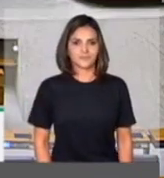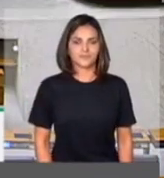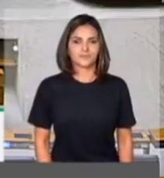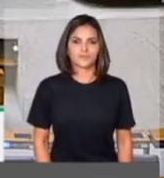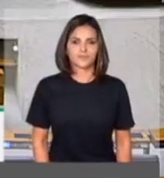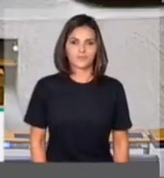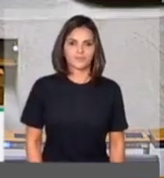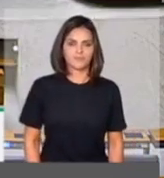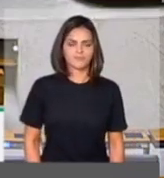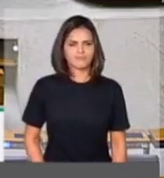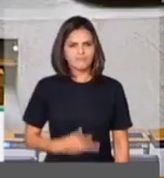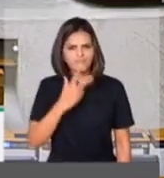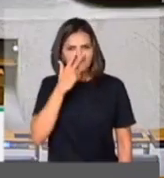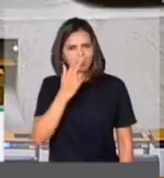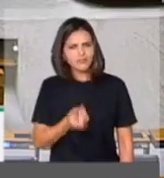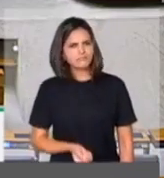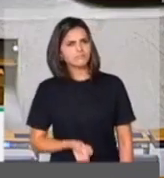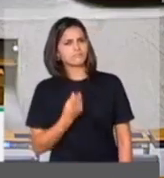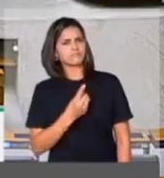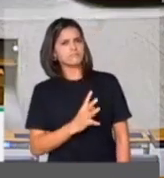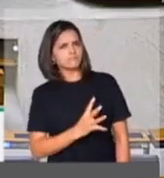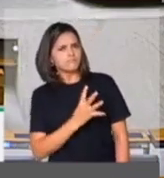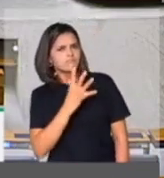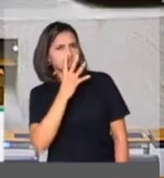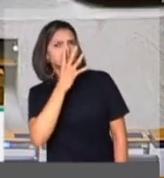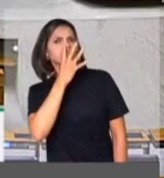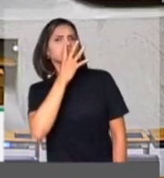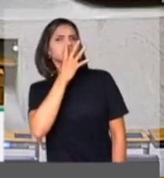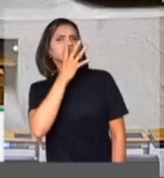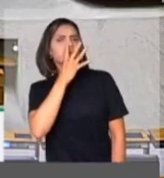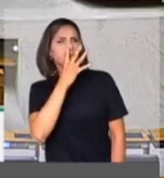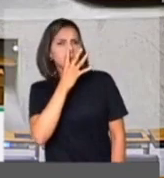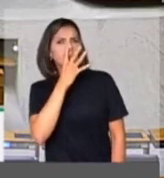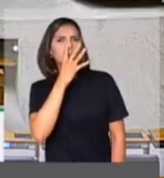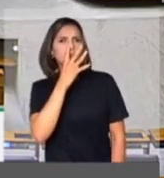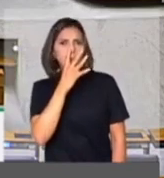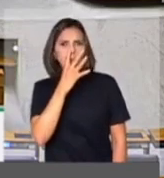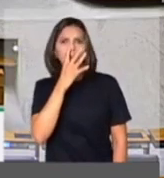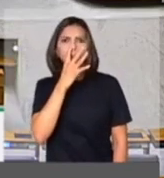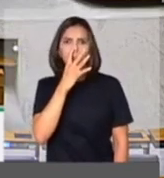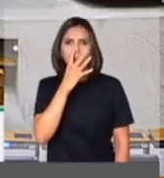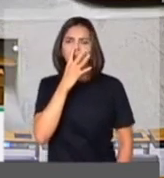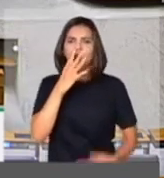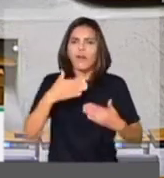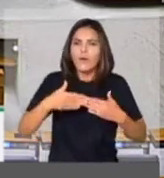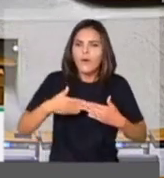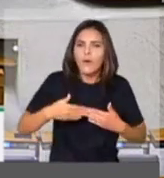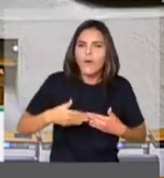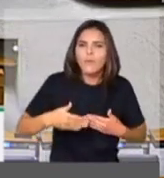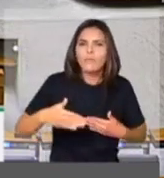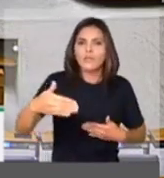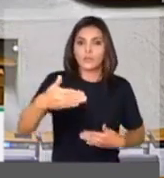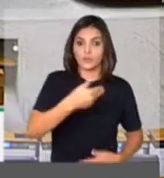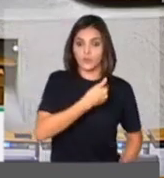é impressionante como vemos no início de um governo